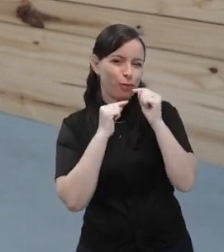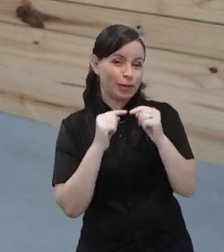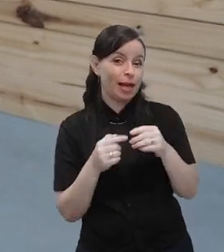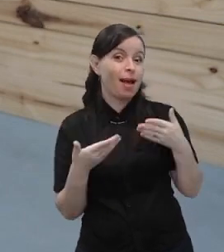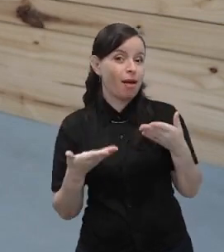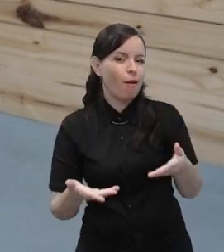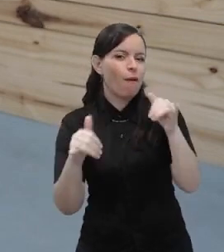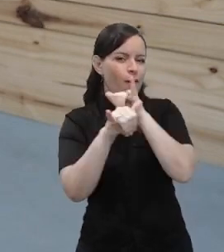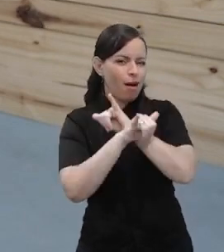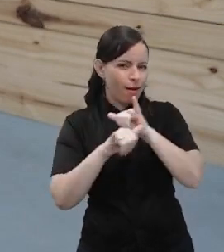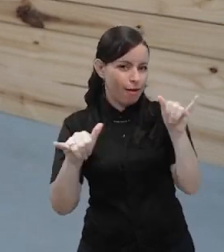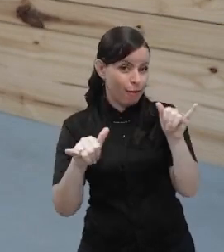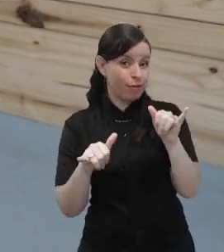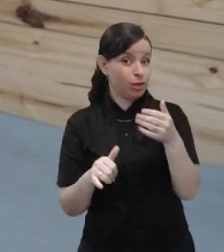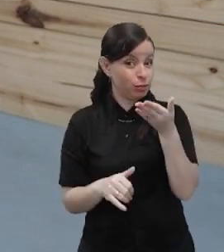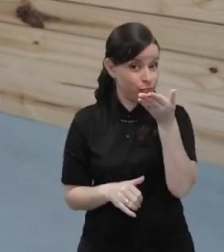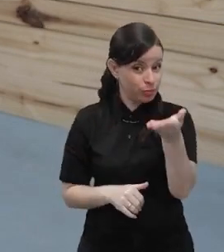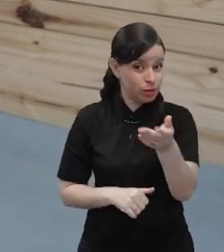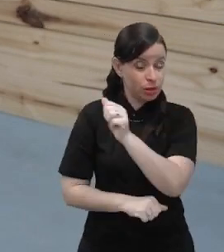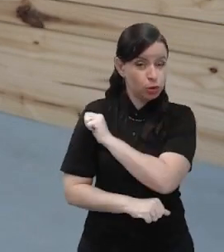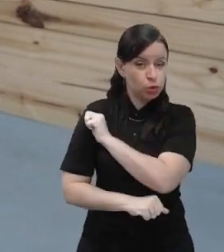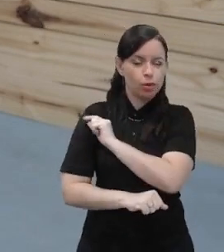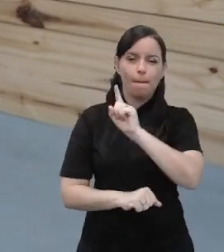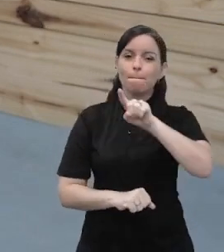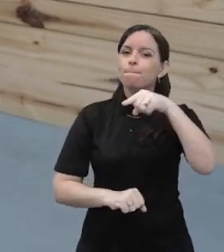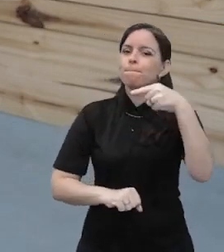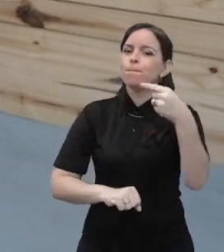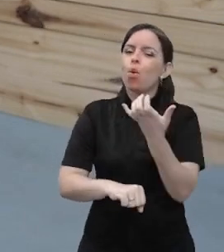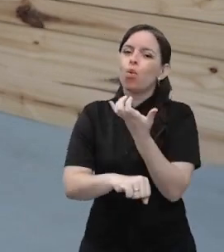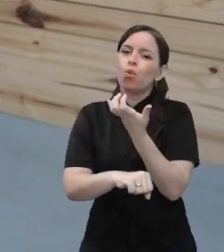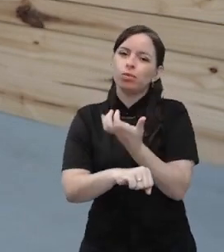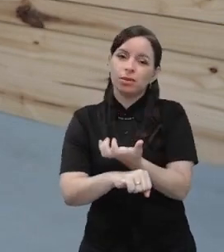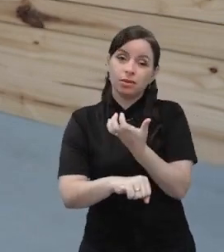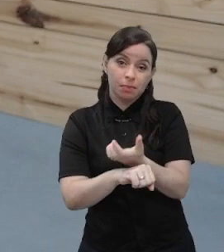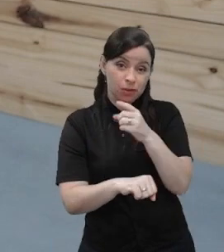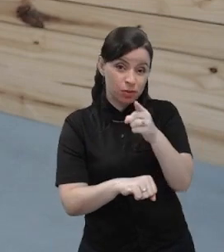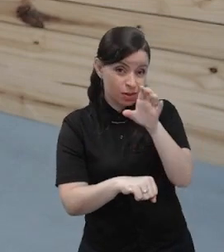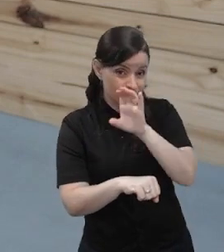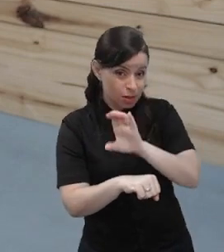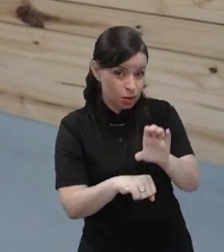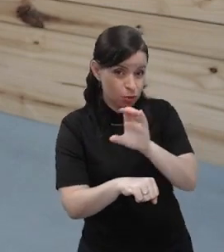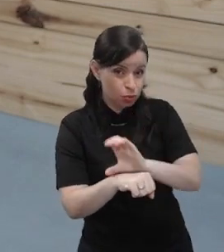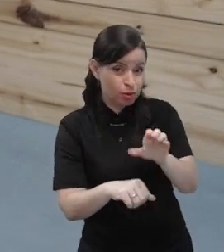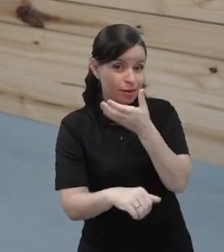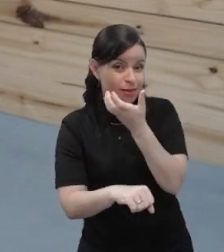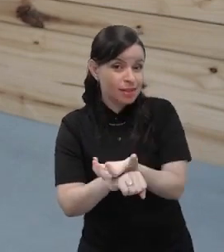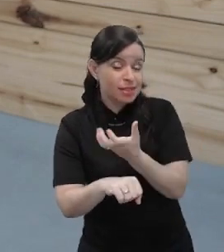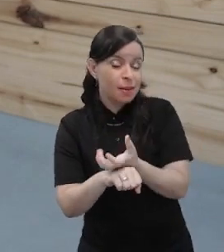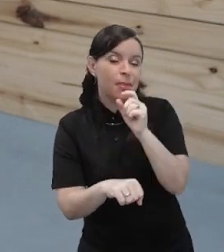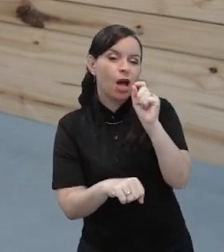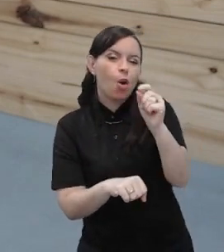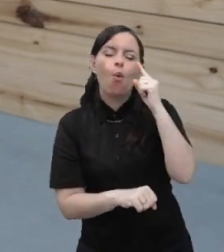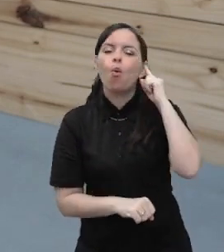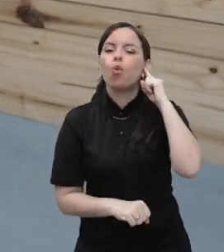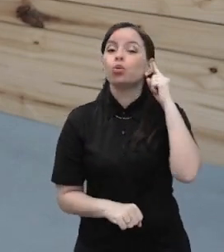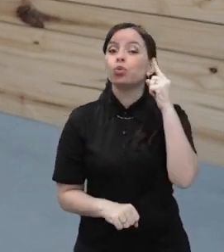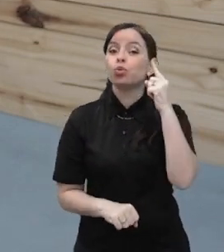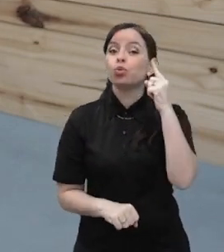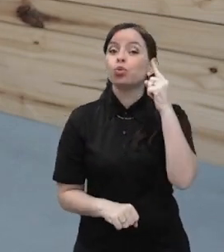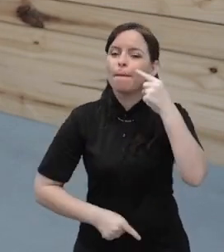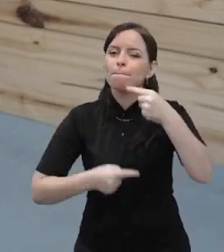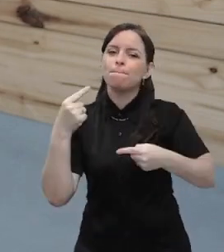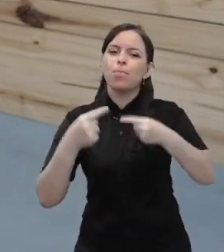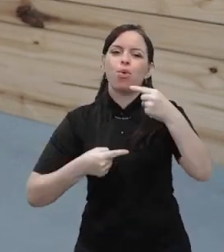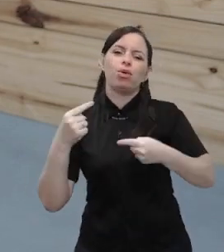que eu tenho aqui para você, estudante, sobre a sua próxima disciplina que você vai cursar. Será a disciplina Surdez e Políticas